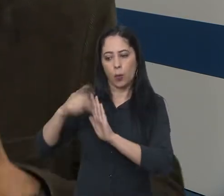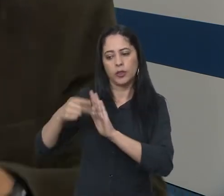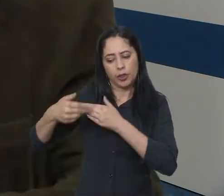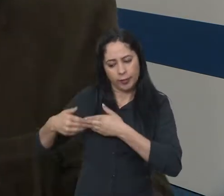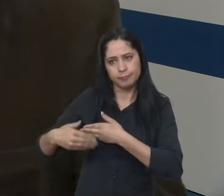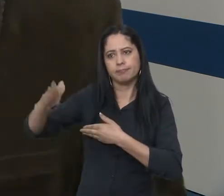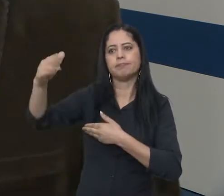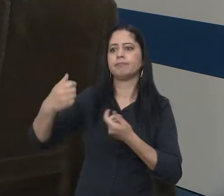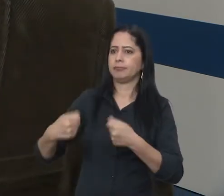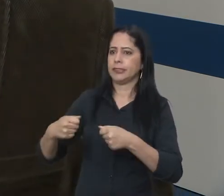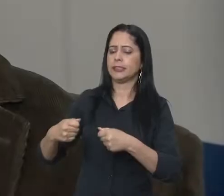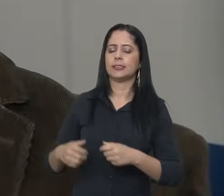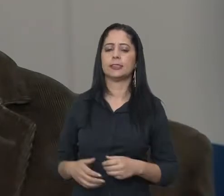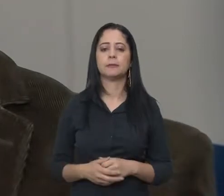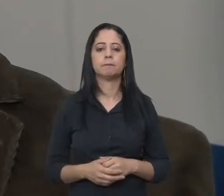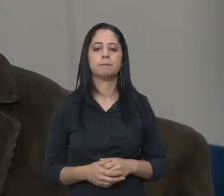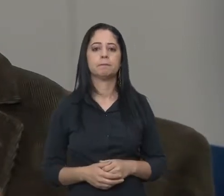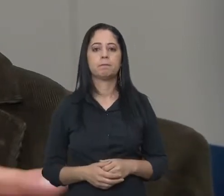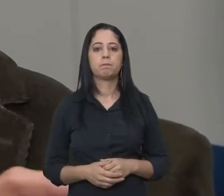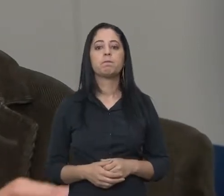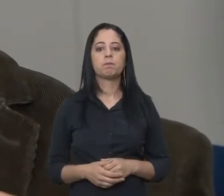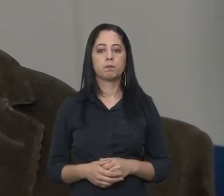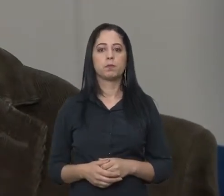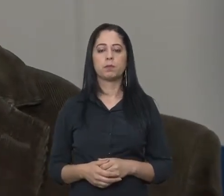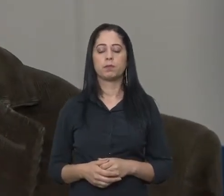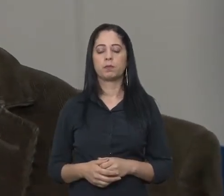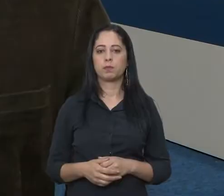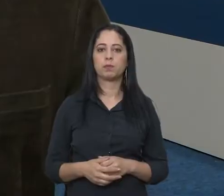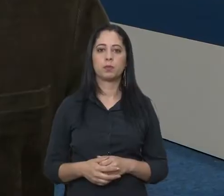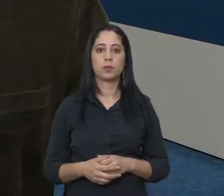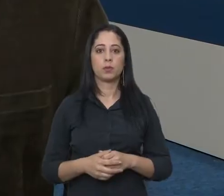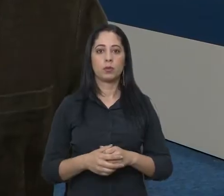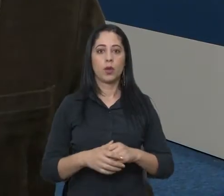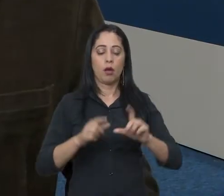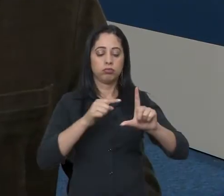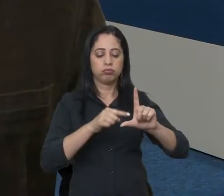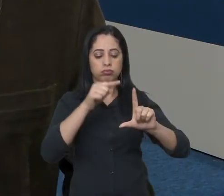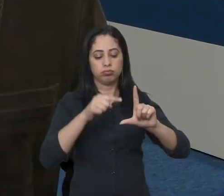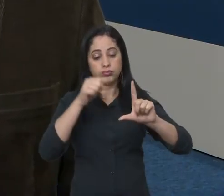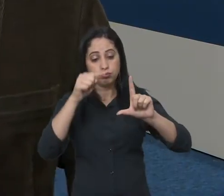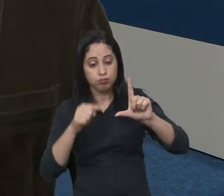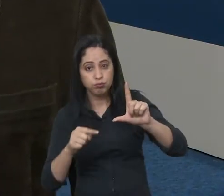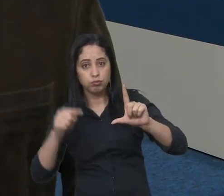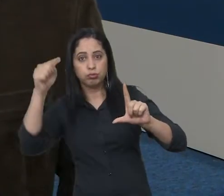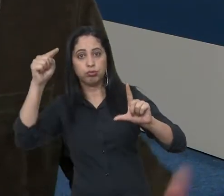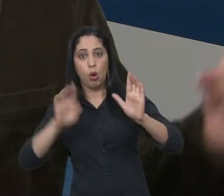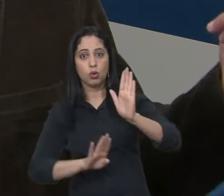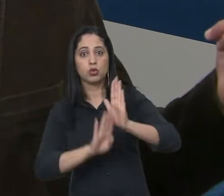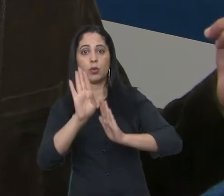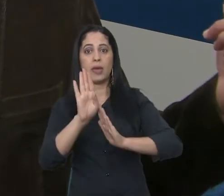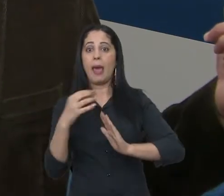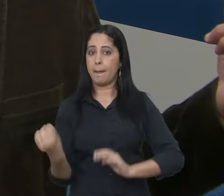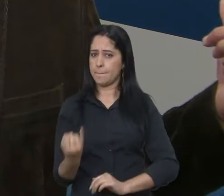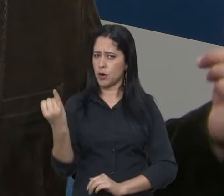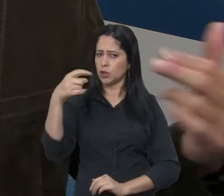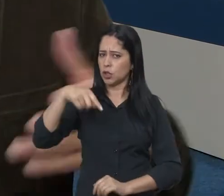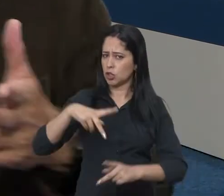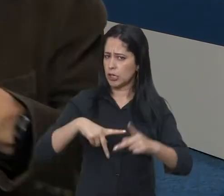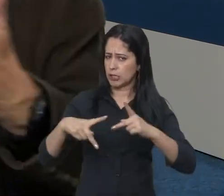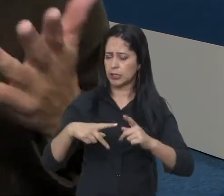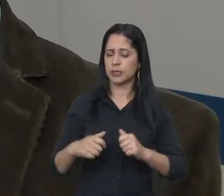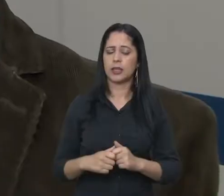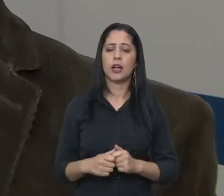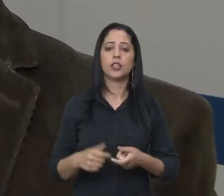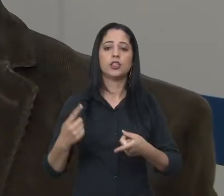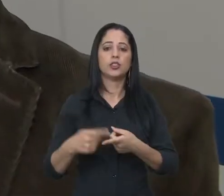avançando e os projetos têm que ser cumpridos. Ainda de acordo com o secretário, o superávit conquistado neste quadrimestre foi importante para a